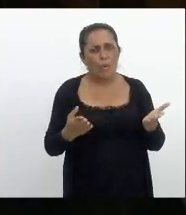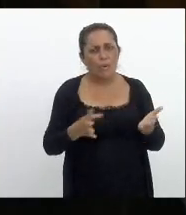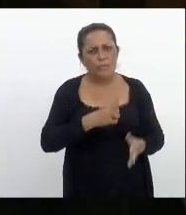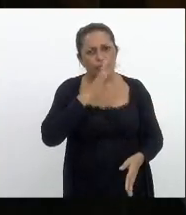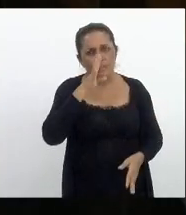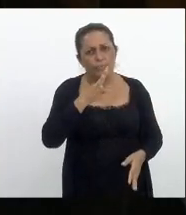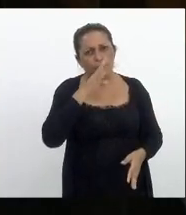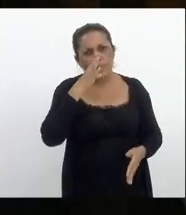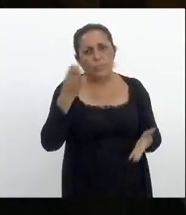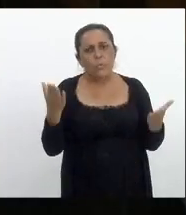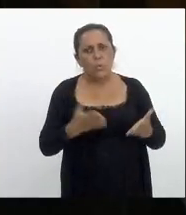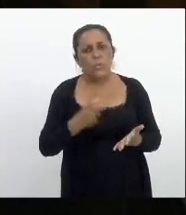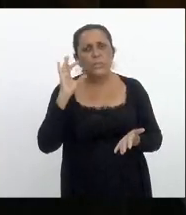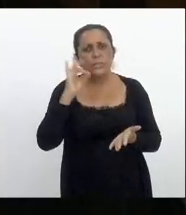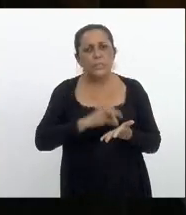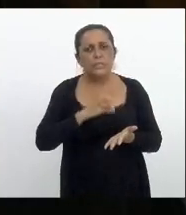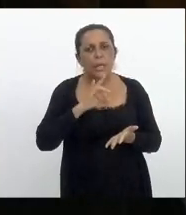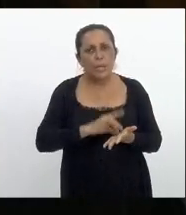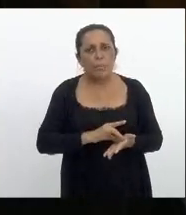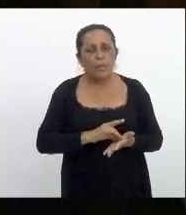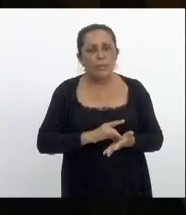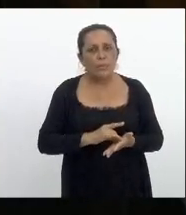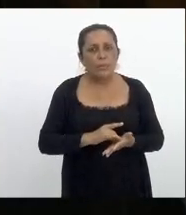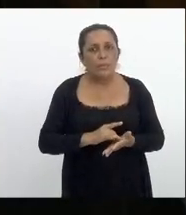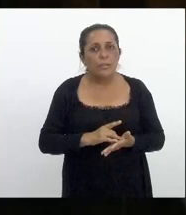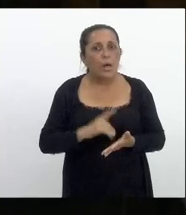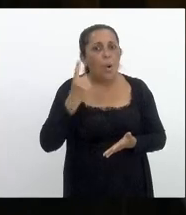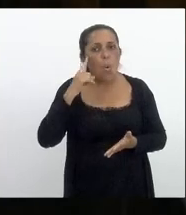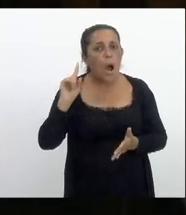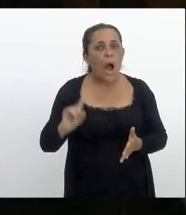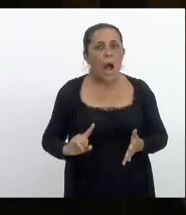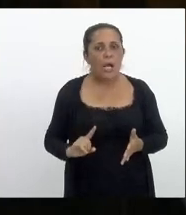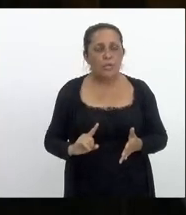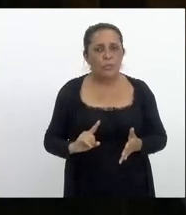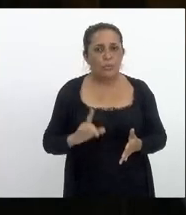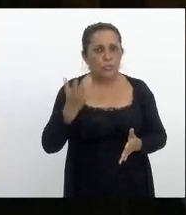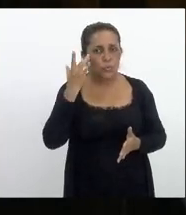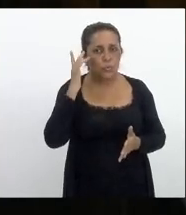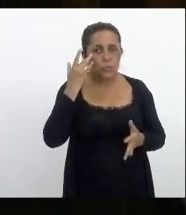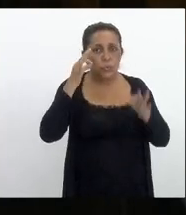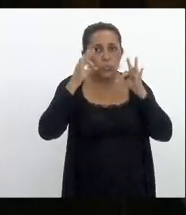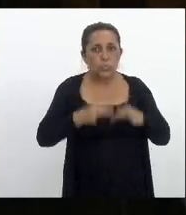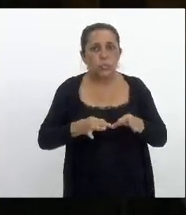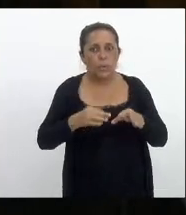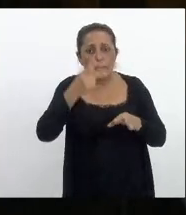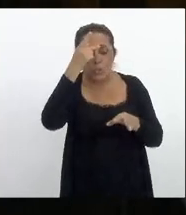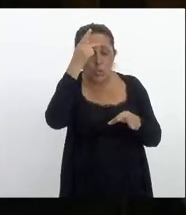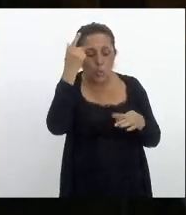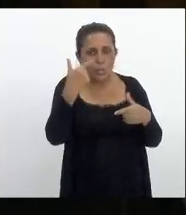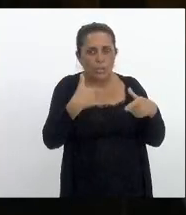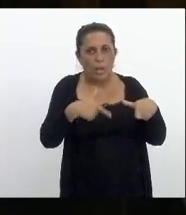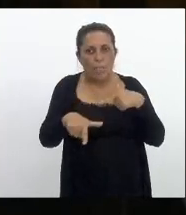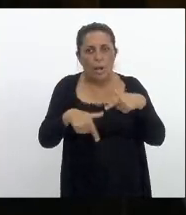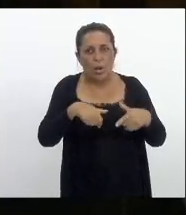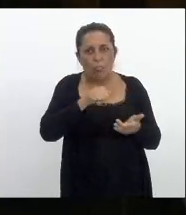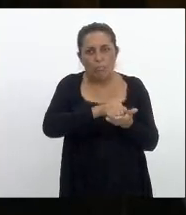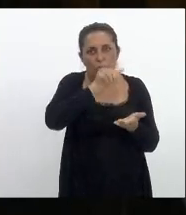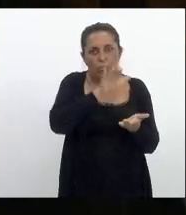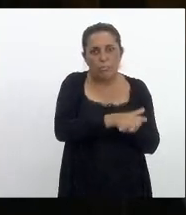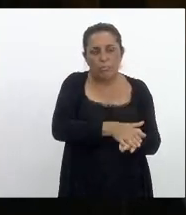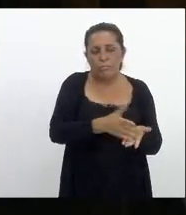sinceramente não acho justo que o trabalhador pague essa conta no final